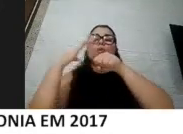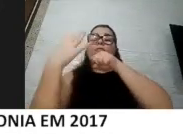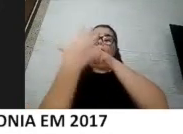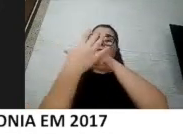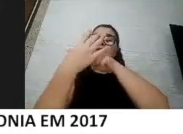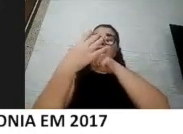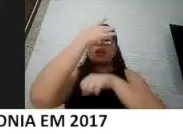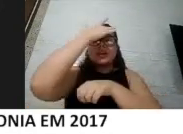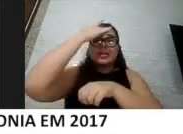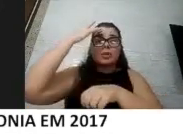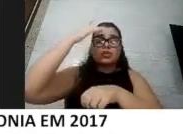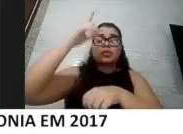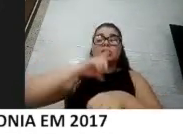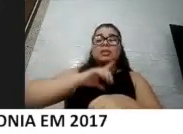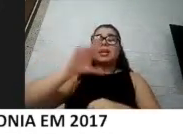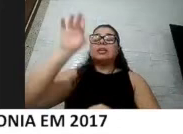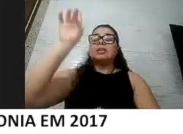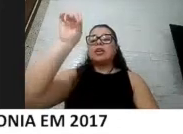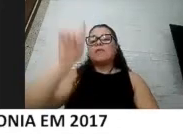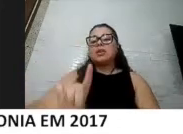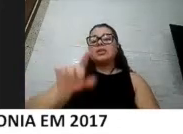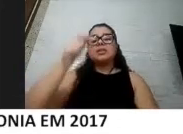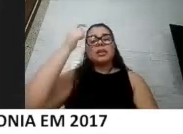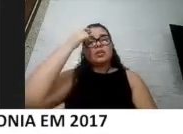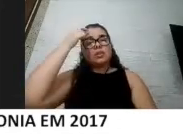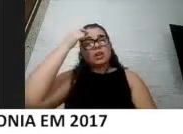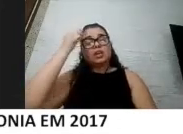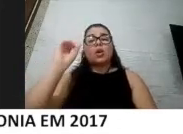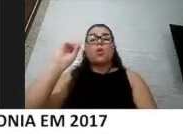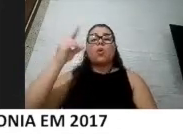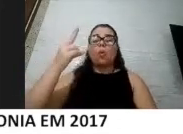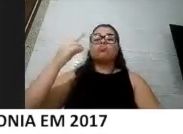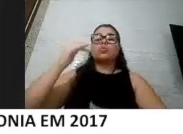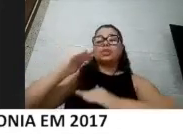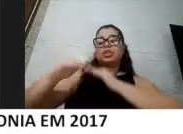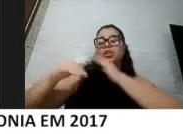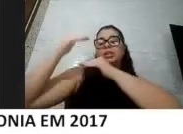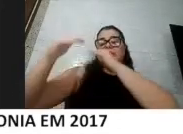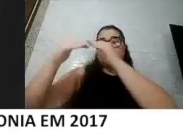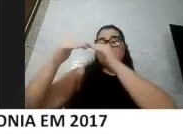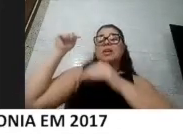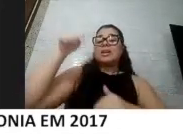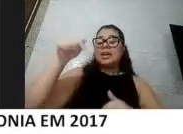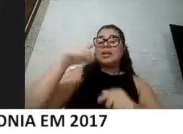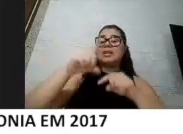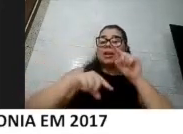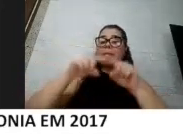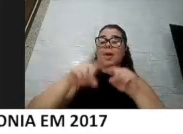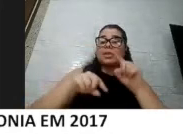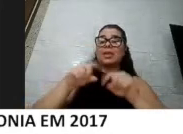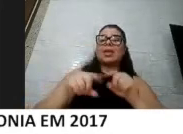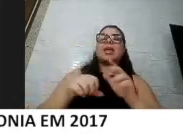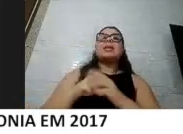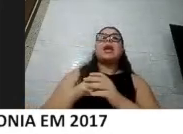Intelectual ou do Desenvolvimento e ele faz um chamamento para a gente fazer uma